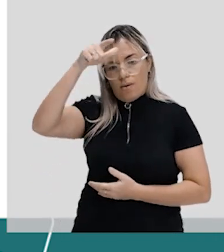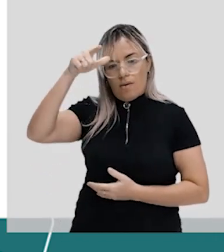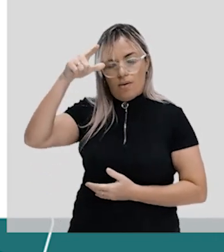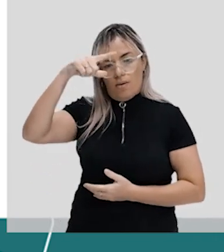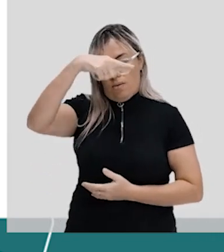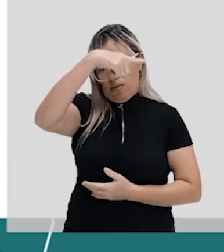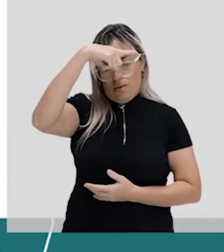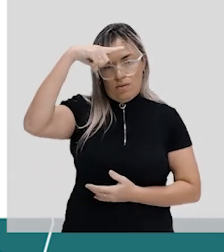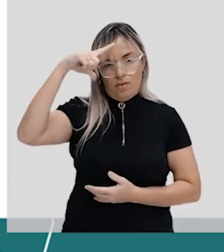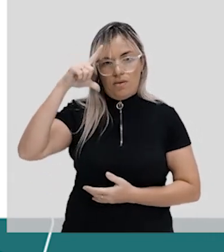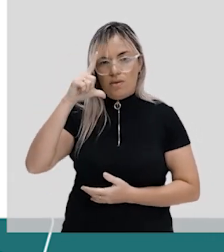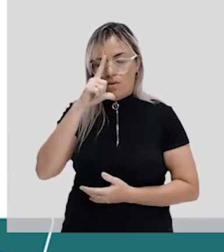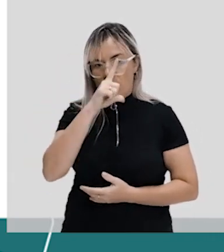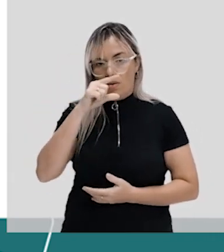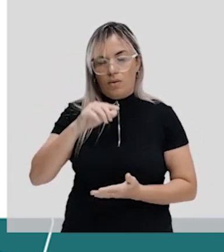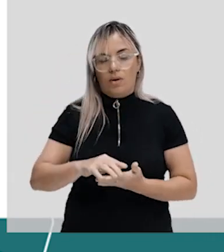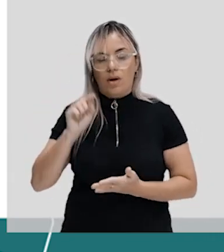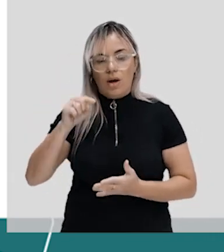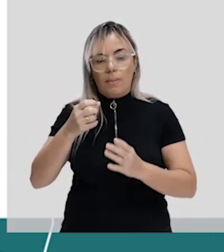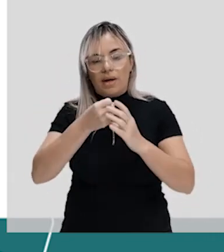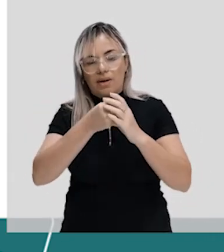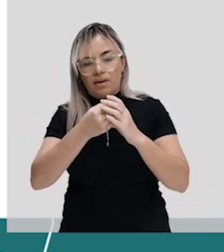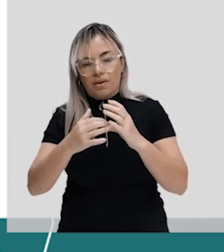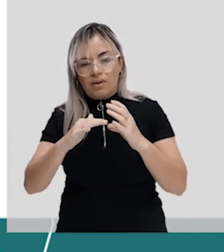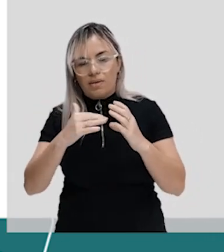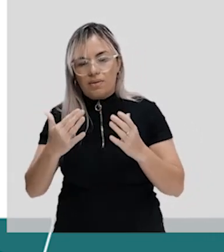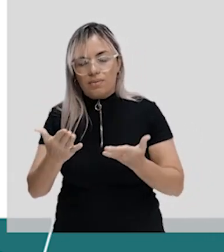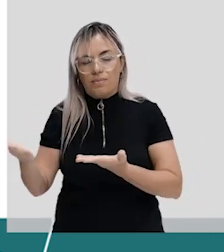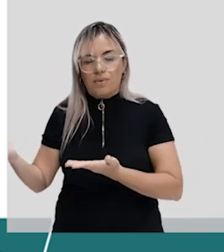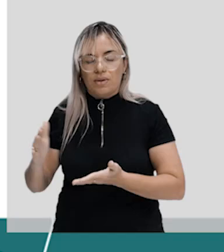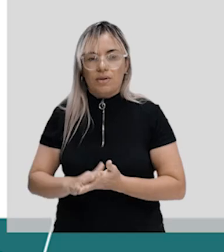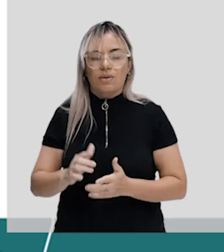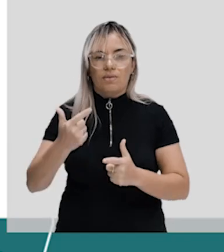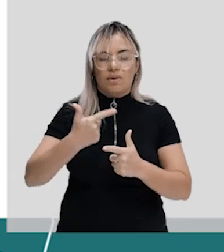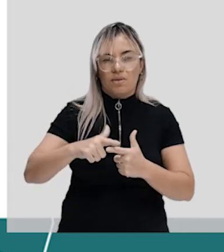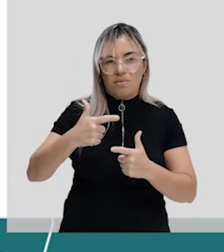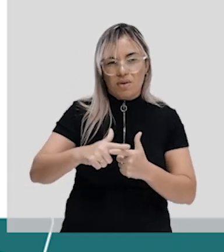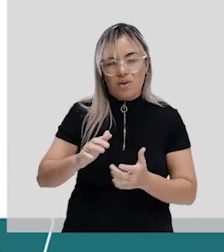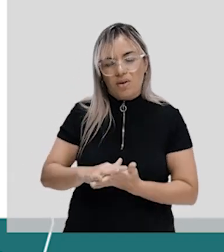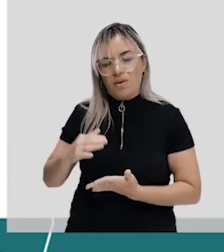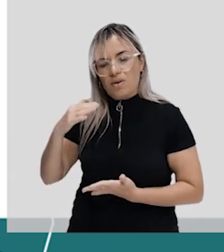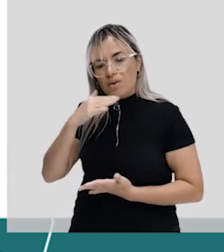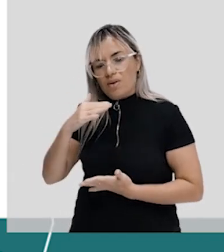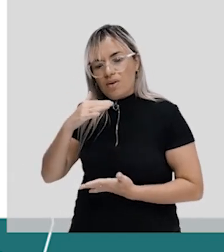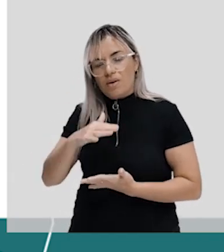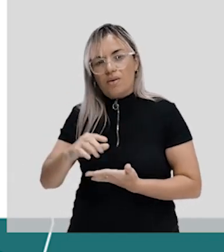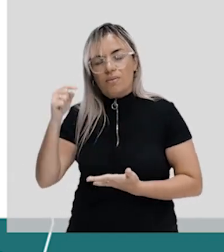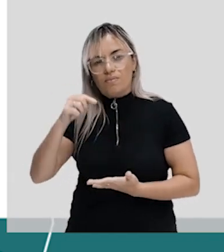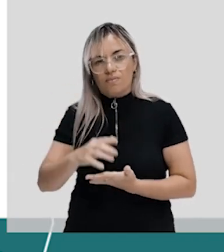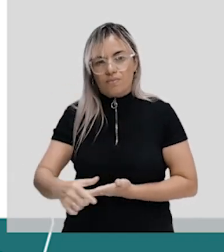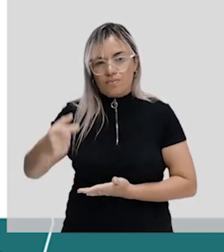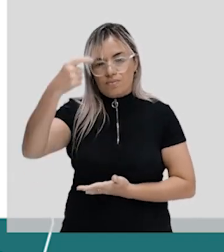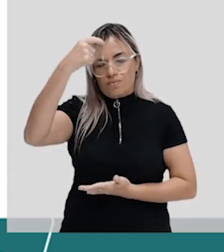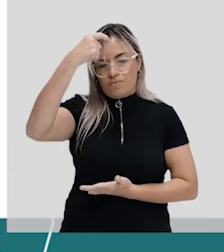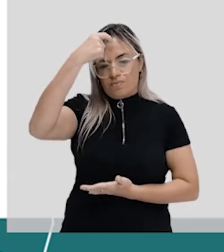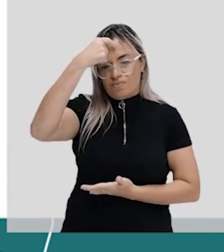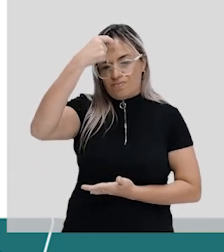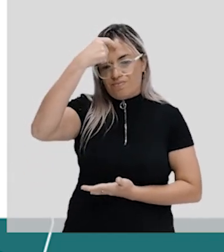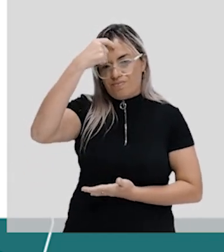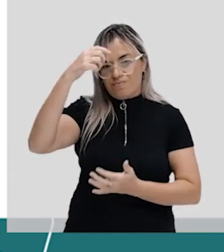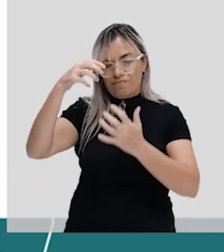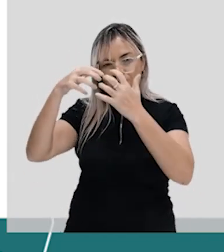condição fatal. O embrião vai dar origem a criança com o problema na formação do encéfalo, tá certo?